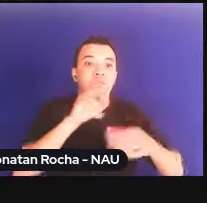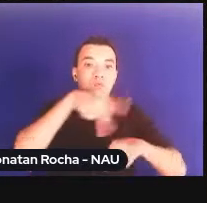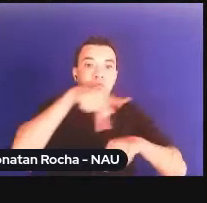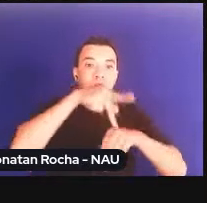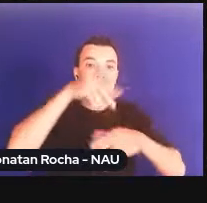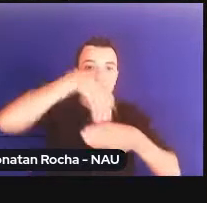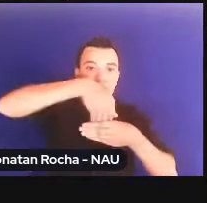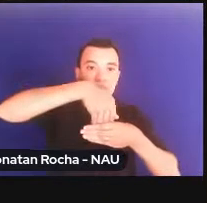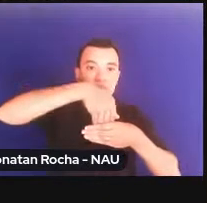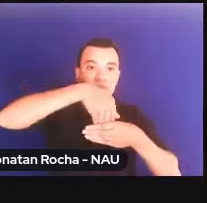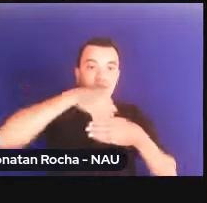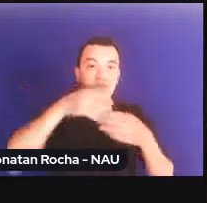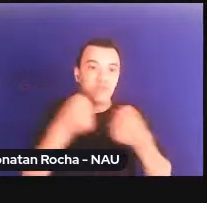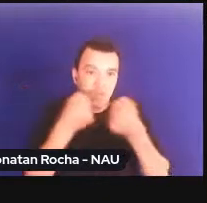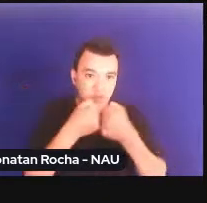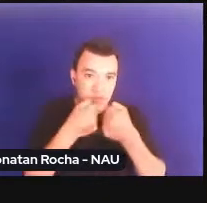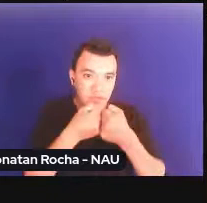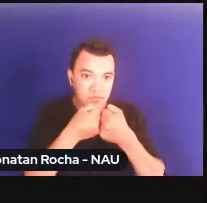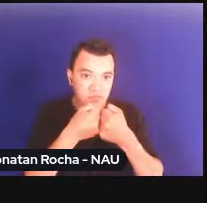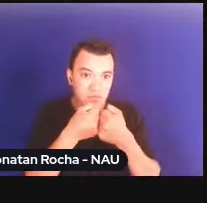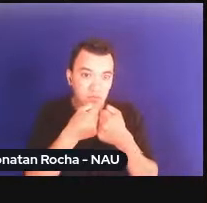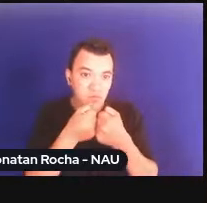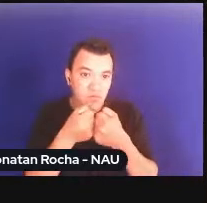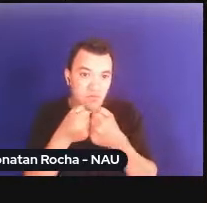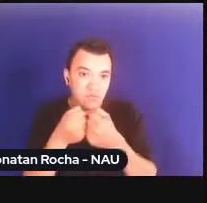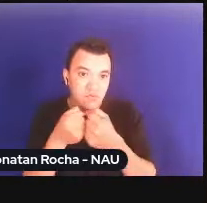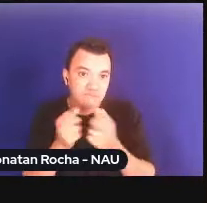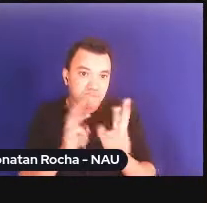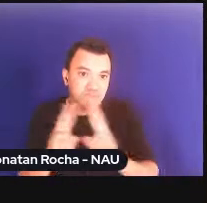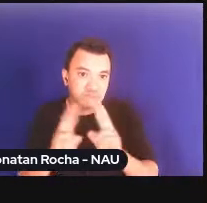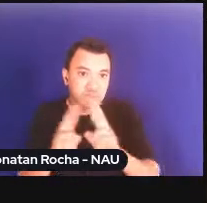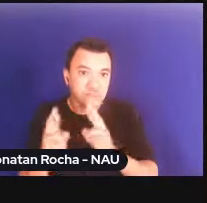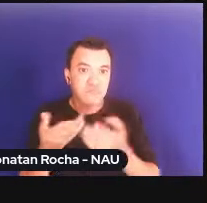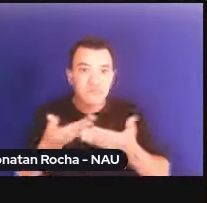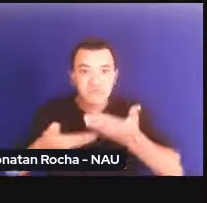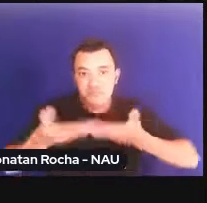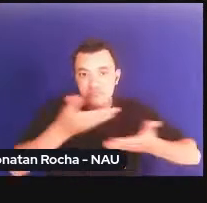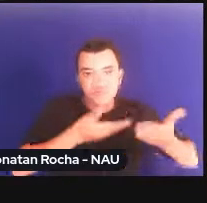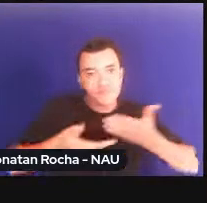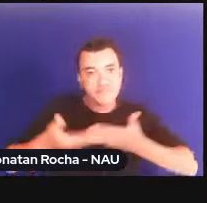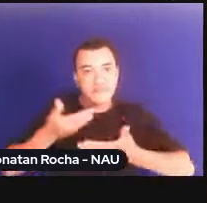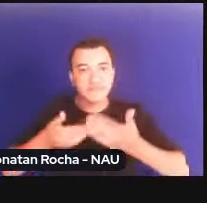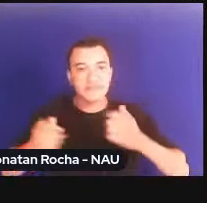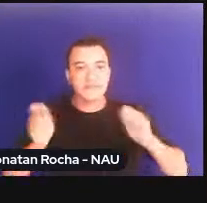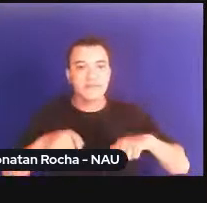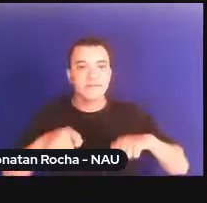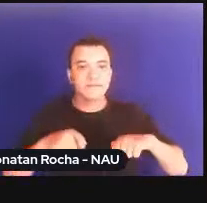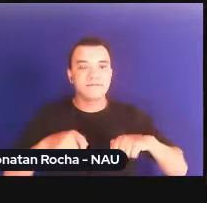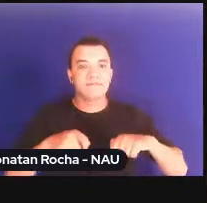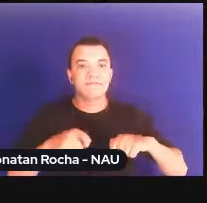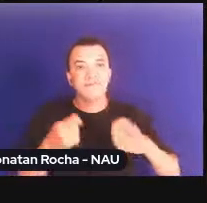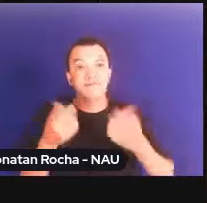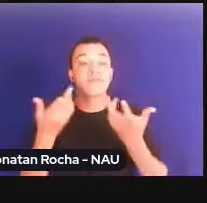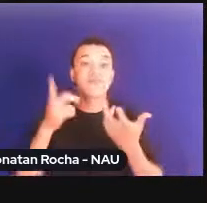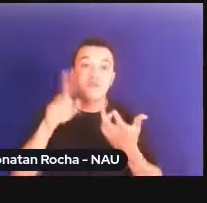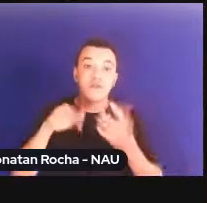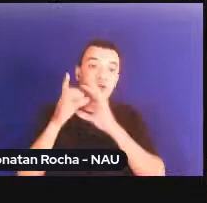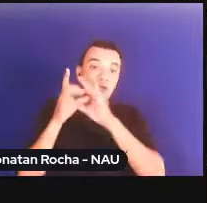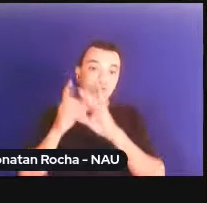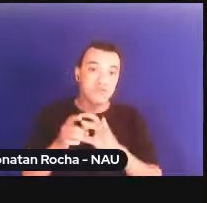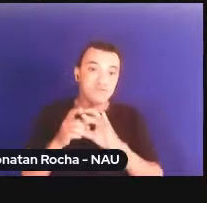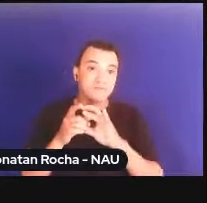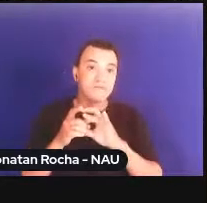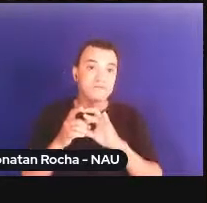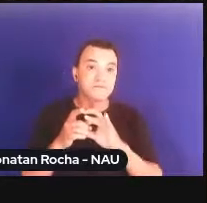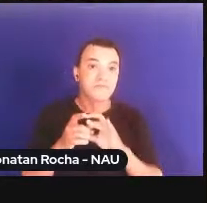sobre o outro, mas que estejam em relação de complementariedade. Foi nesse contexto, então, que no âmbito das relações